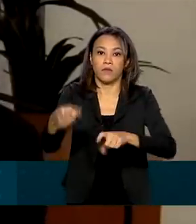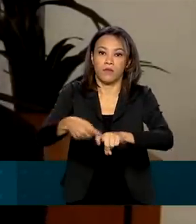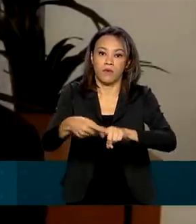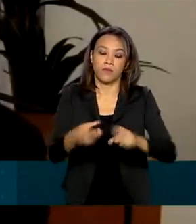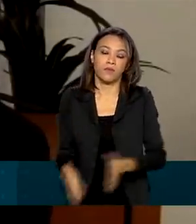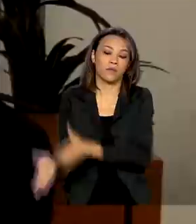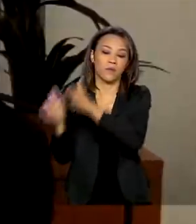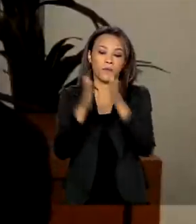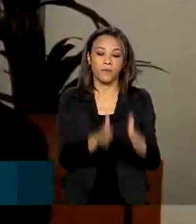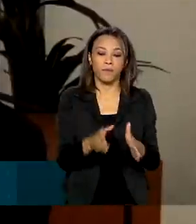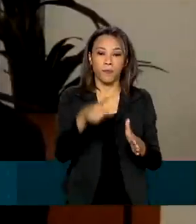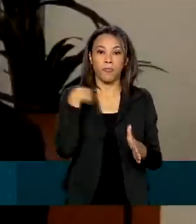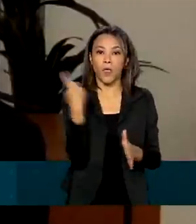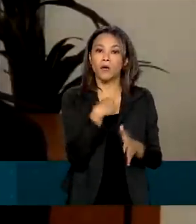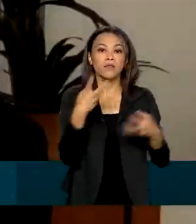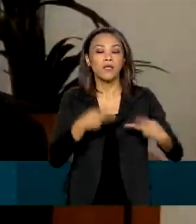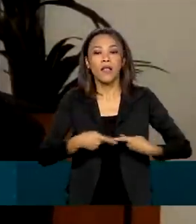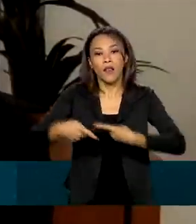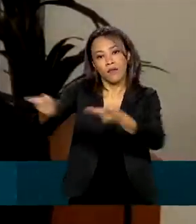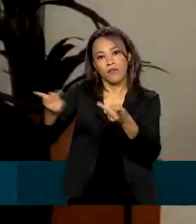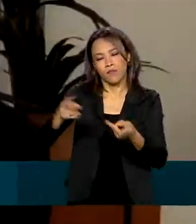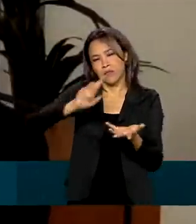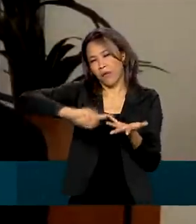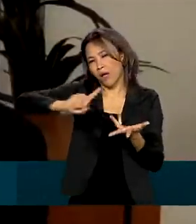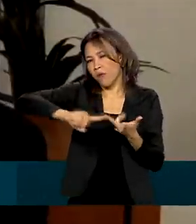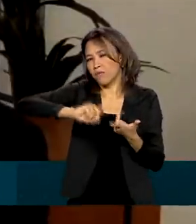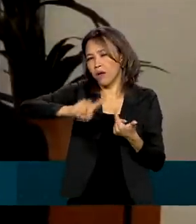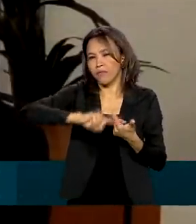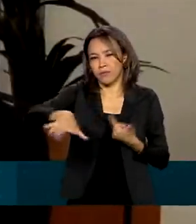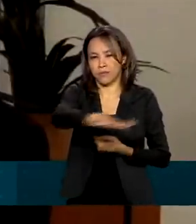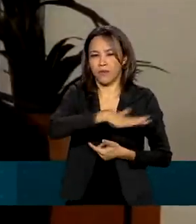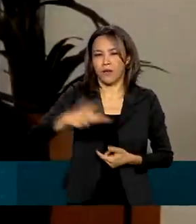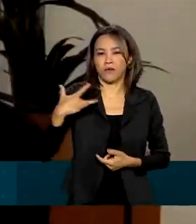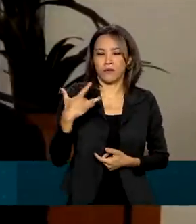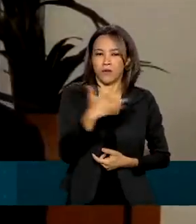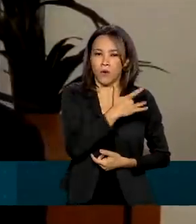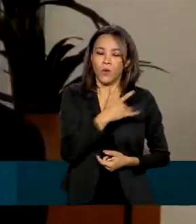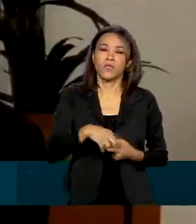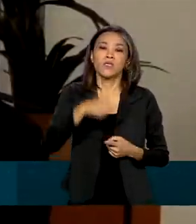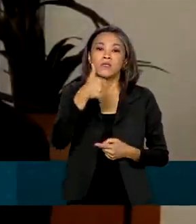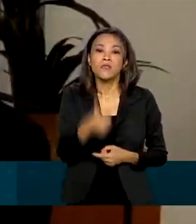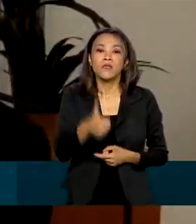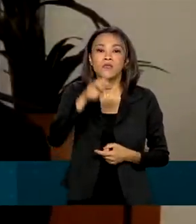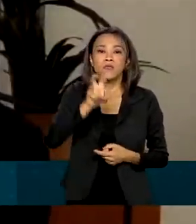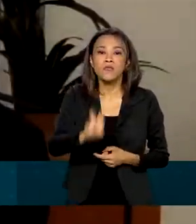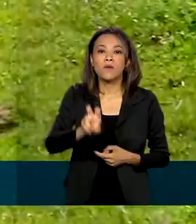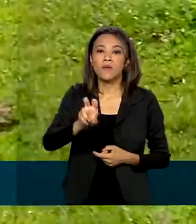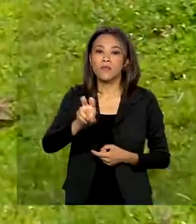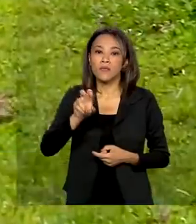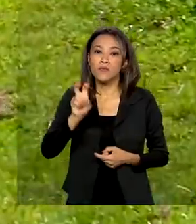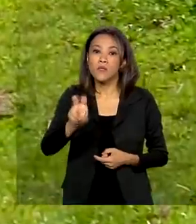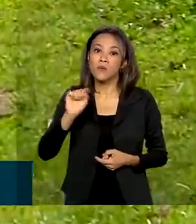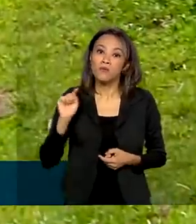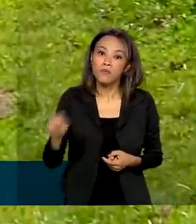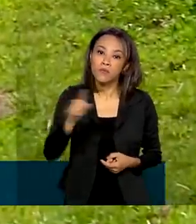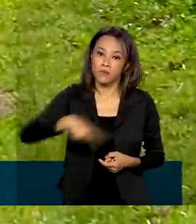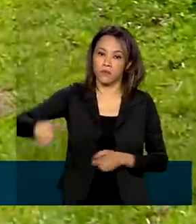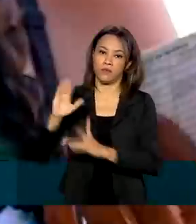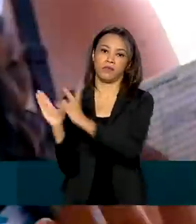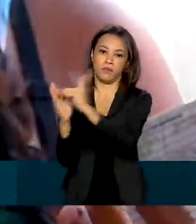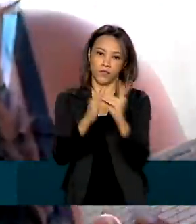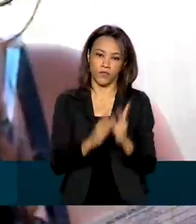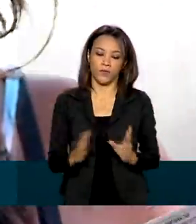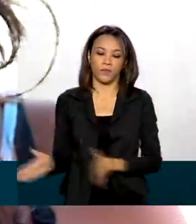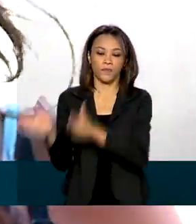uma série de benefícios na área de saúde para 155 mil indígenas. Para reforçar o